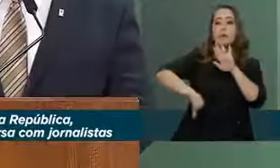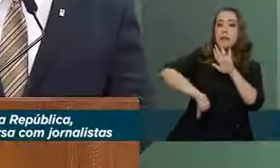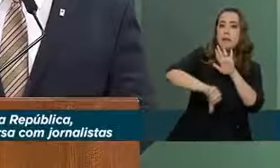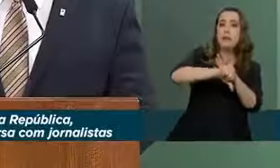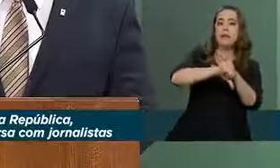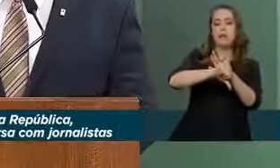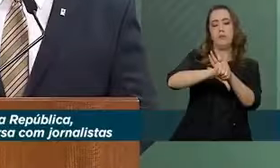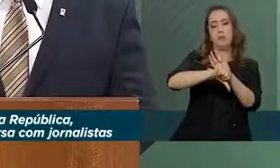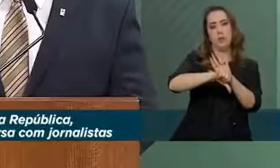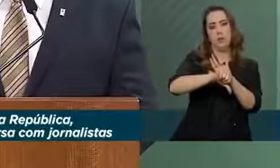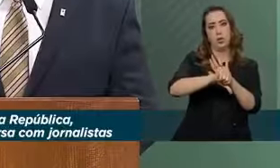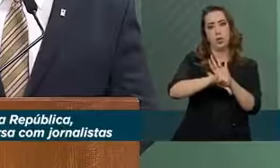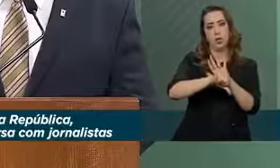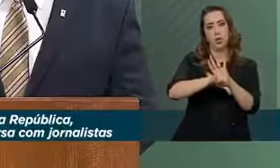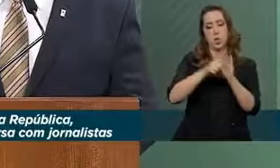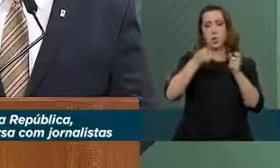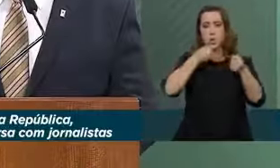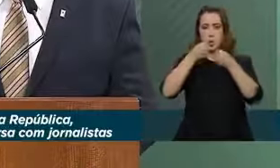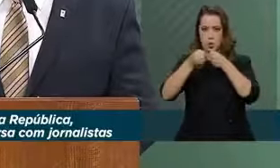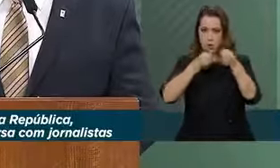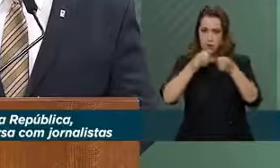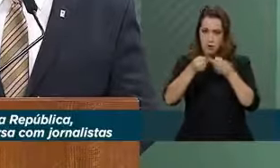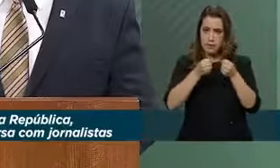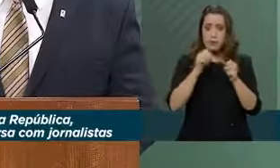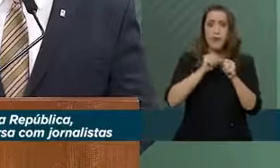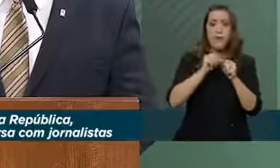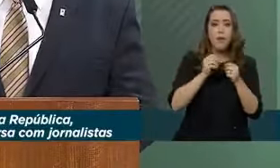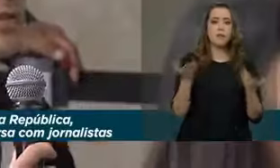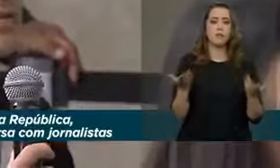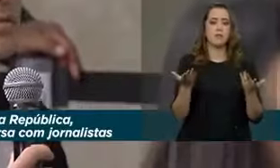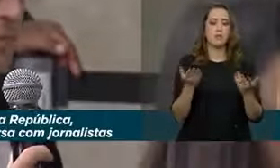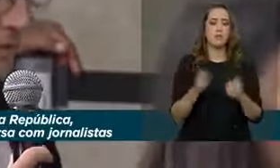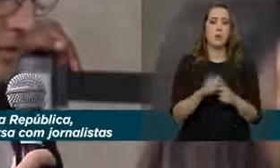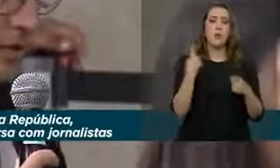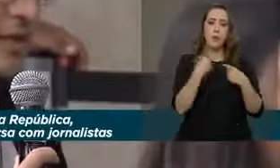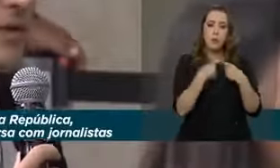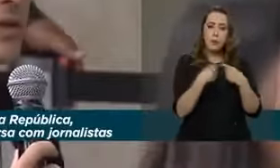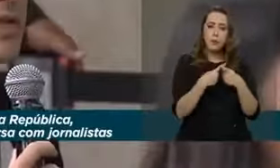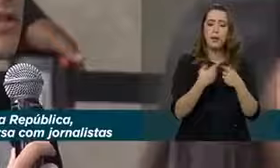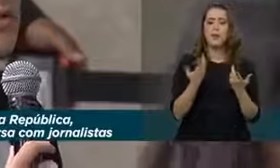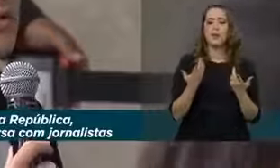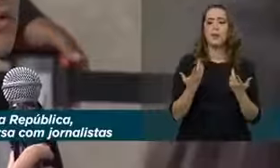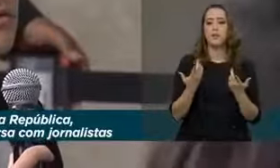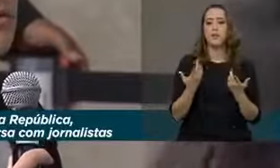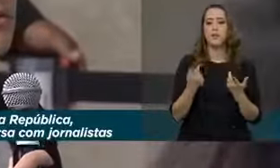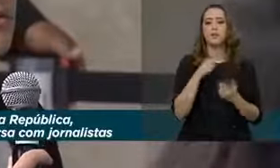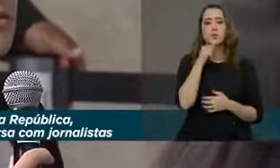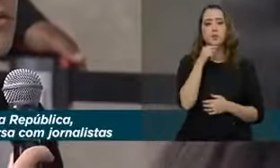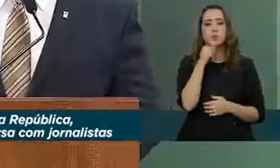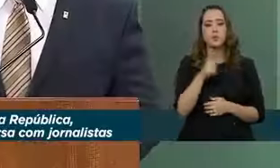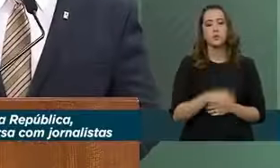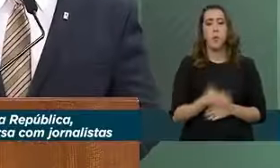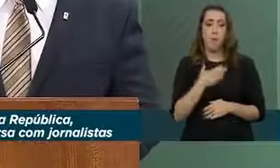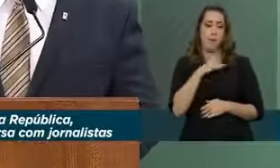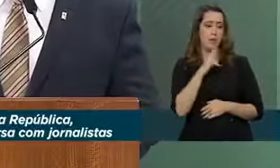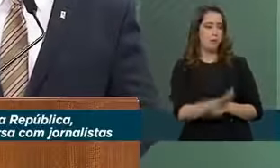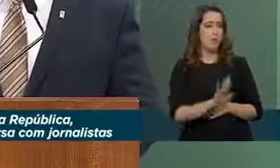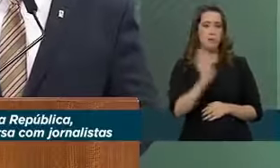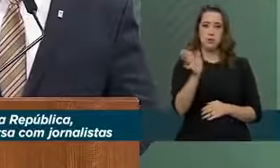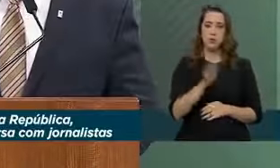Repito, há alguma dúvida que houve o cometimento de um crime? O senhor pode dizer, porque eu tenho essa dúvida. é a minha resposta.